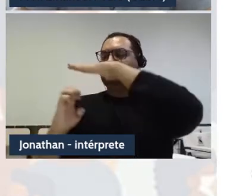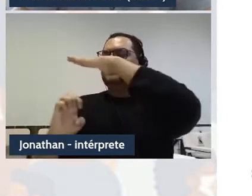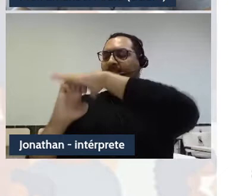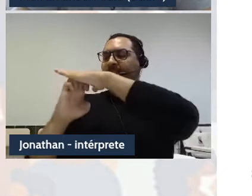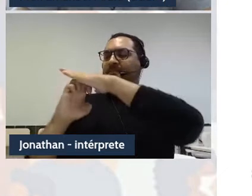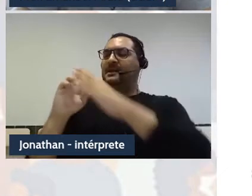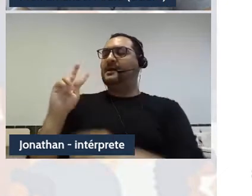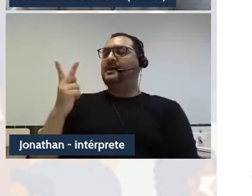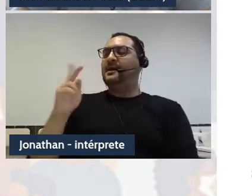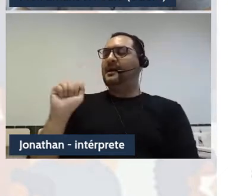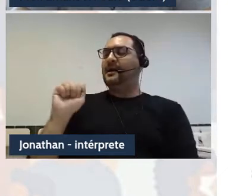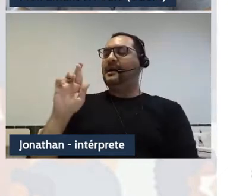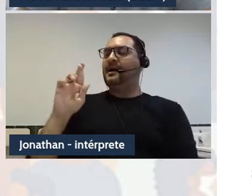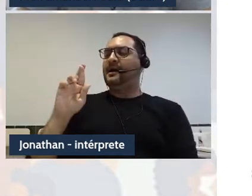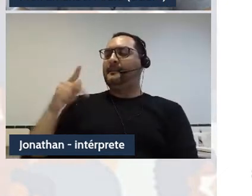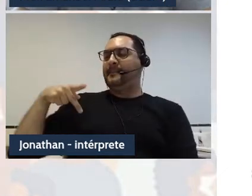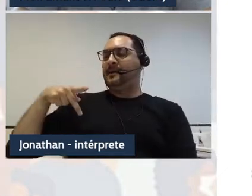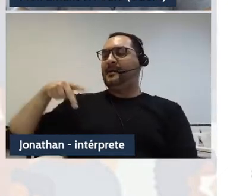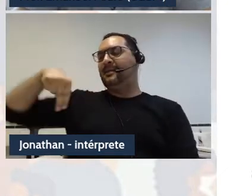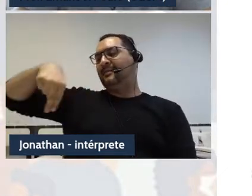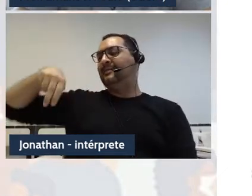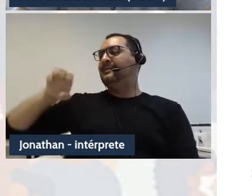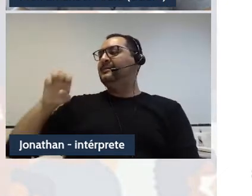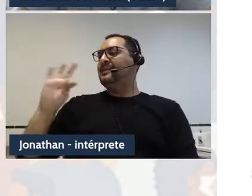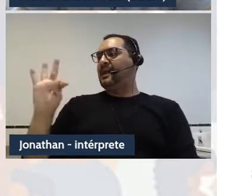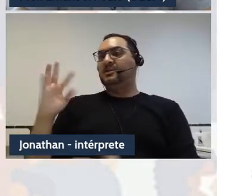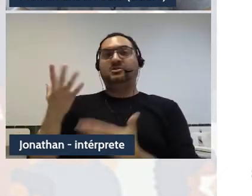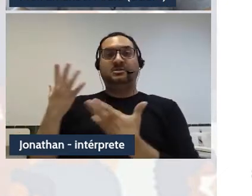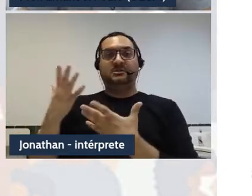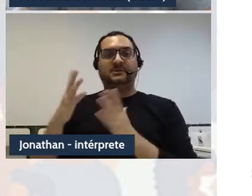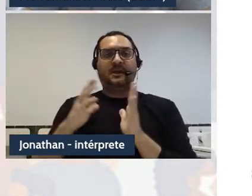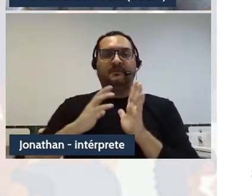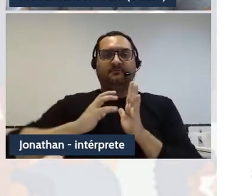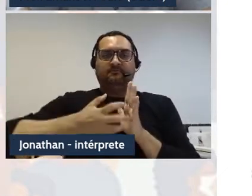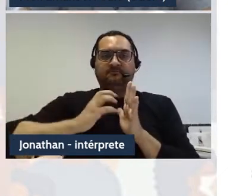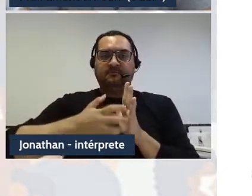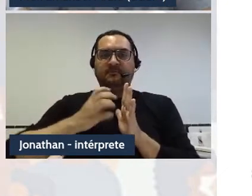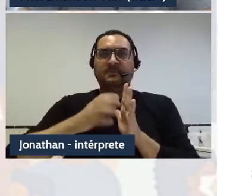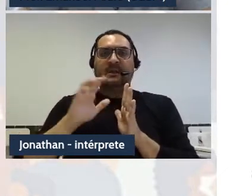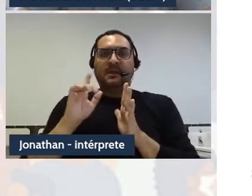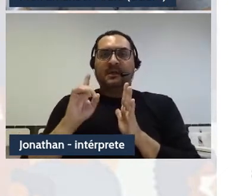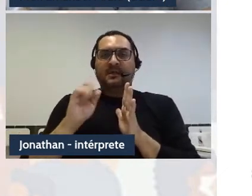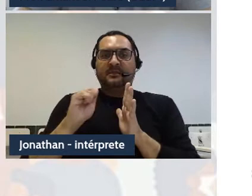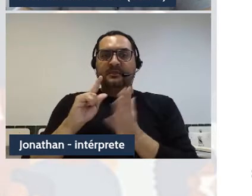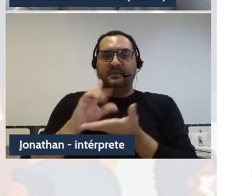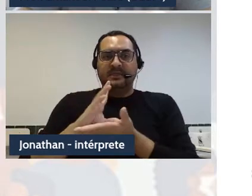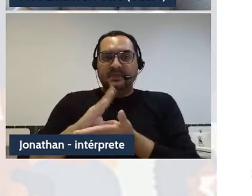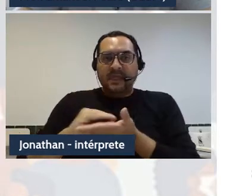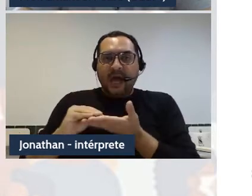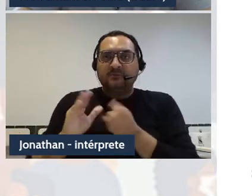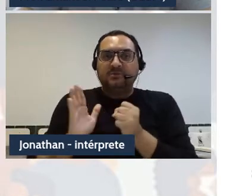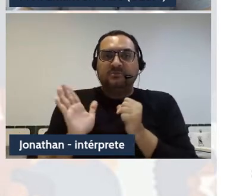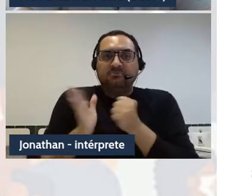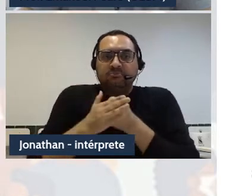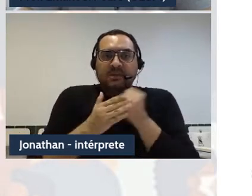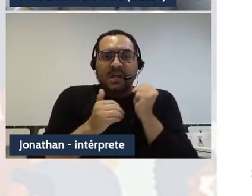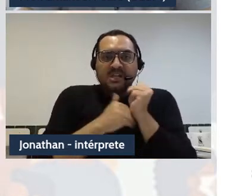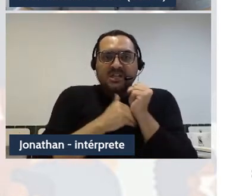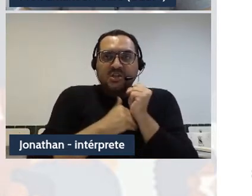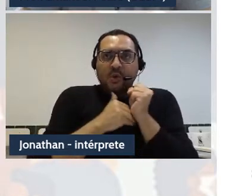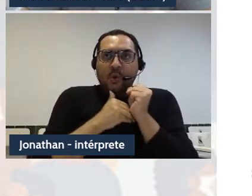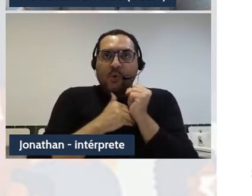rede de computadores para transmitir dados militares sigilosos e interligar departamentos de defesa do governo norte